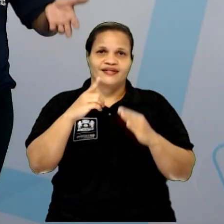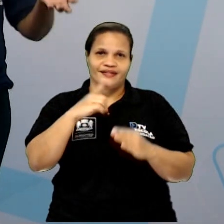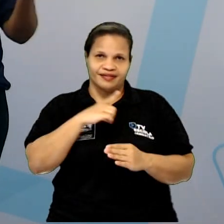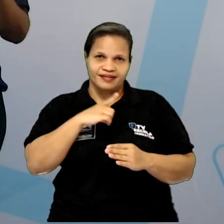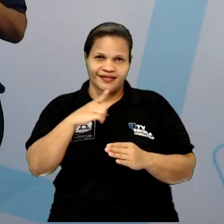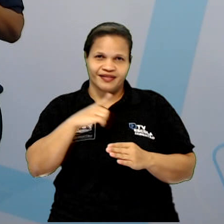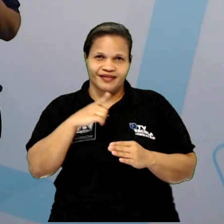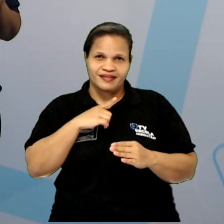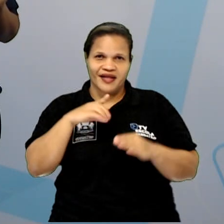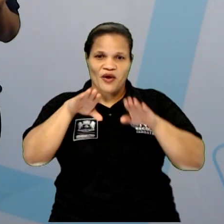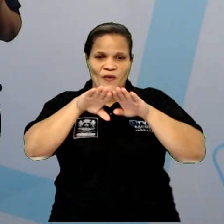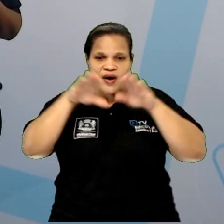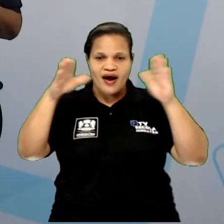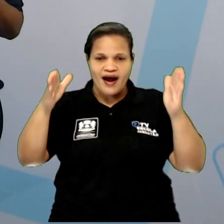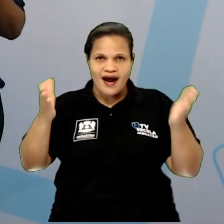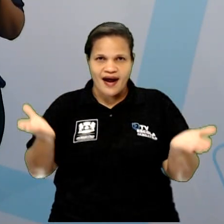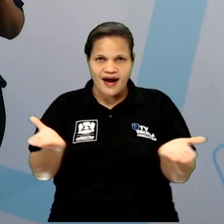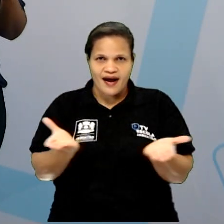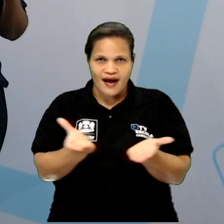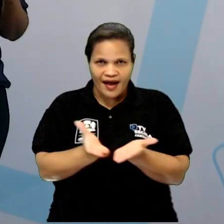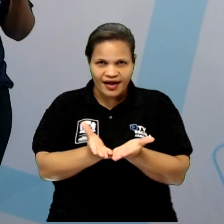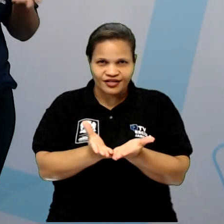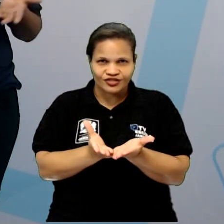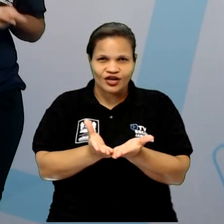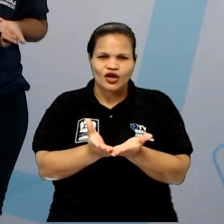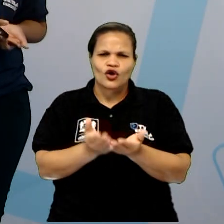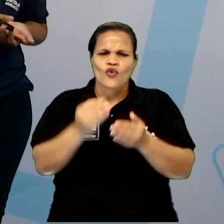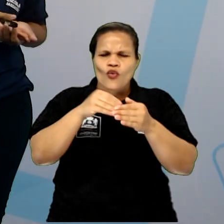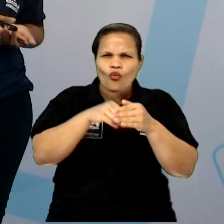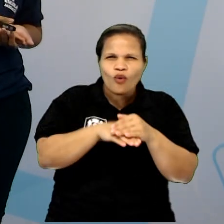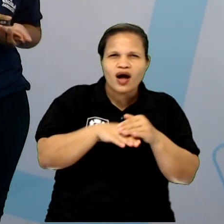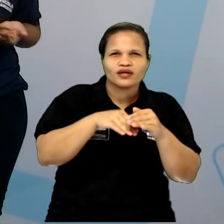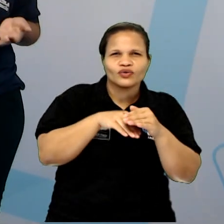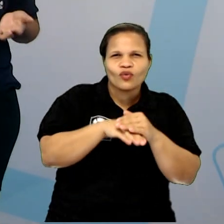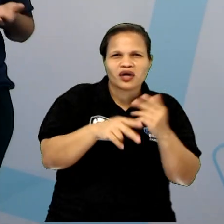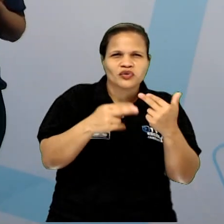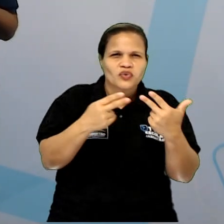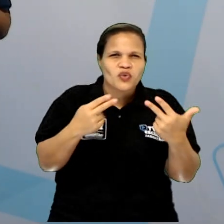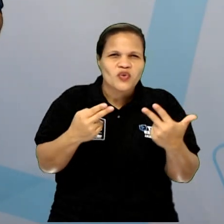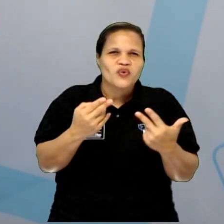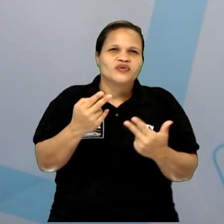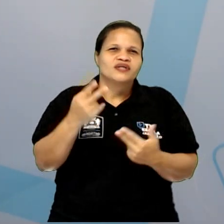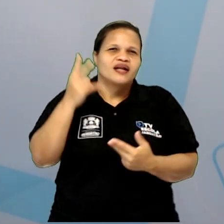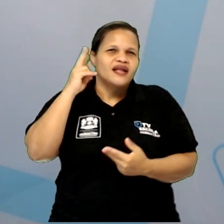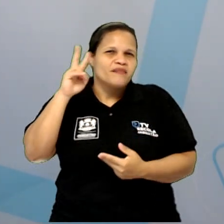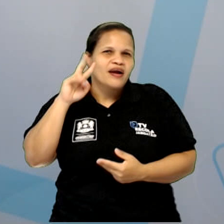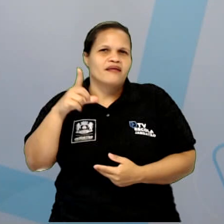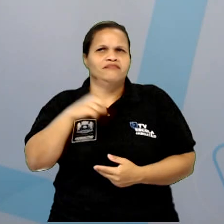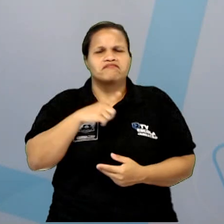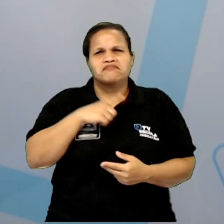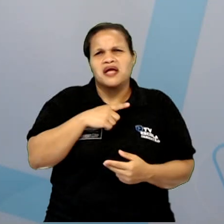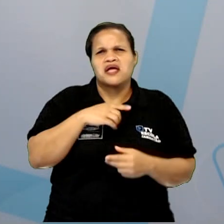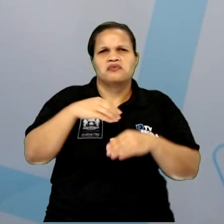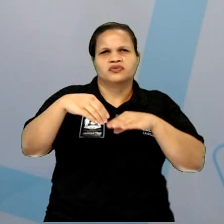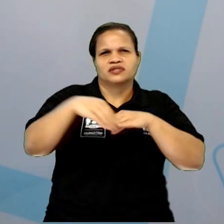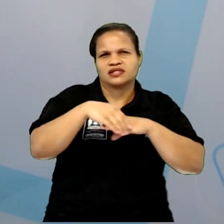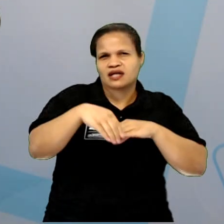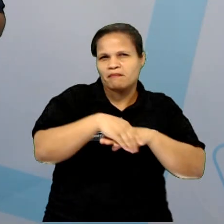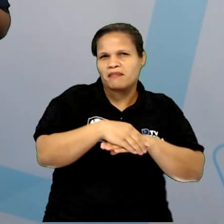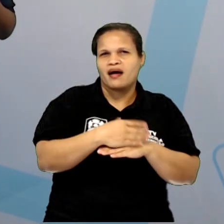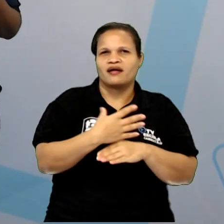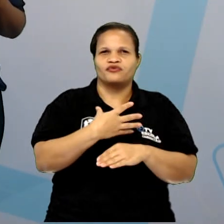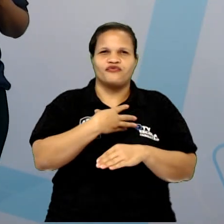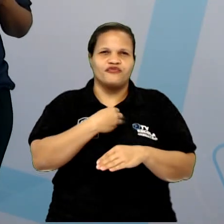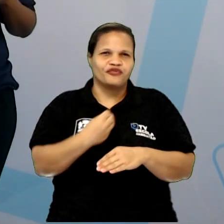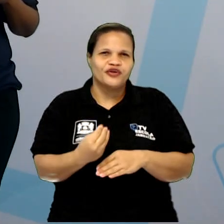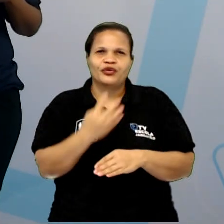Mas, na verdade, de lixo não tem nada. Onde eu guardo pequenos objetos que eu quero guardar de lembrança. Eu tenho um sapatinho dos meus filhos, eu tenho uma meinha, eu tenho uma roupinha de